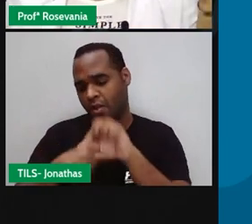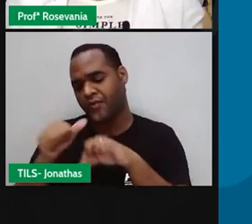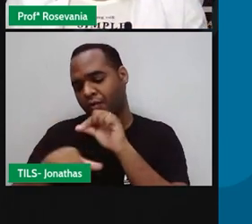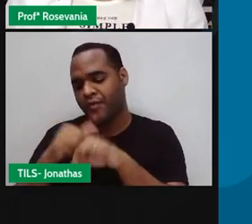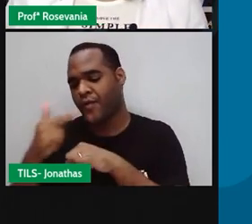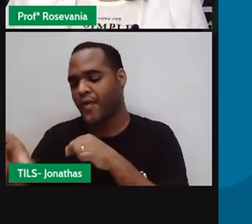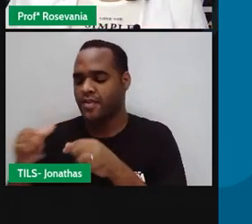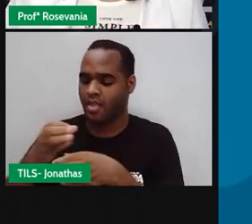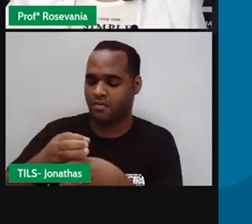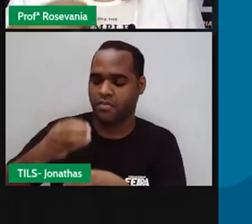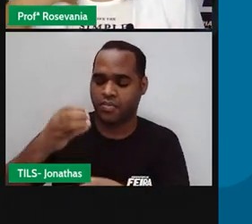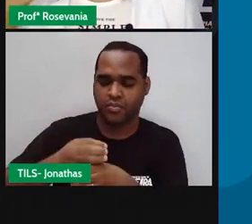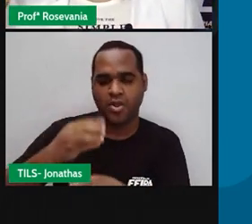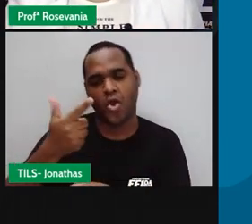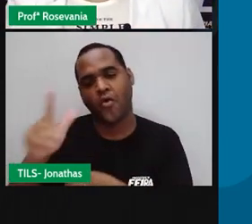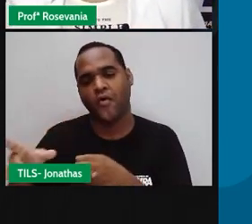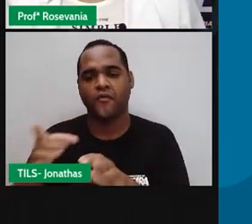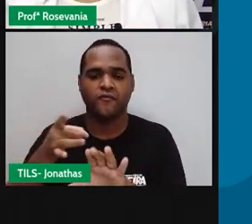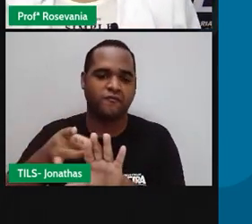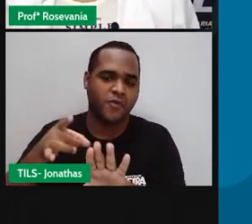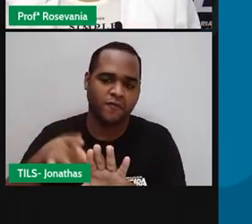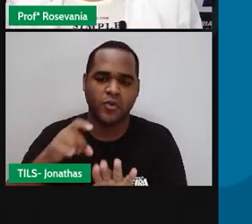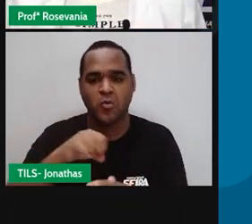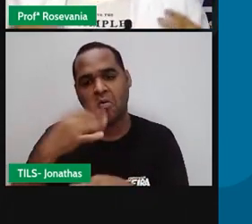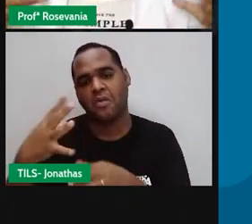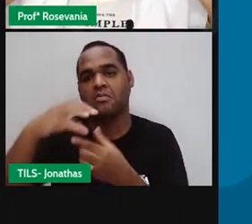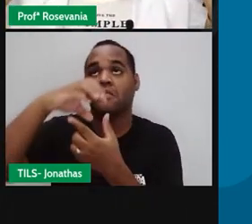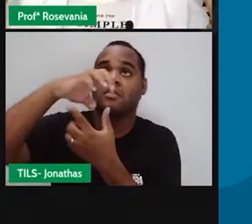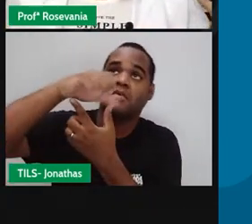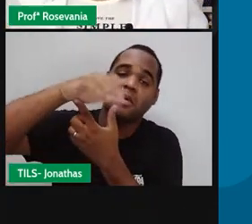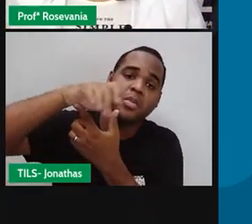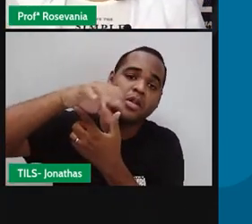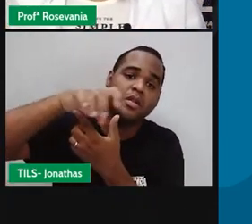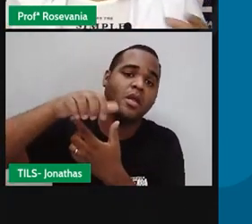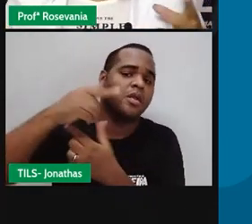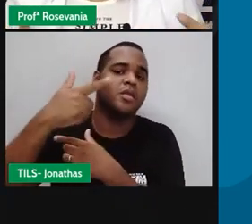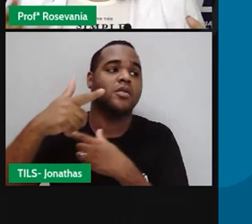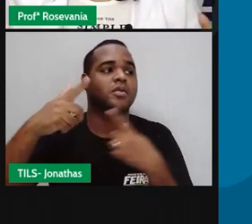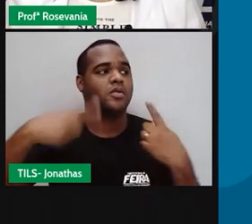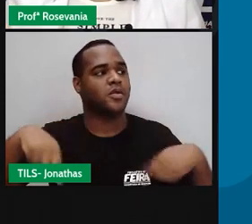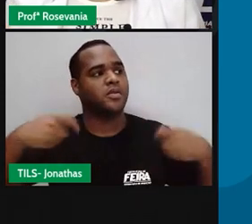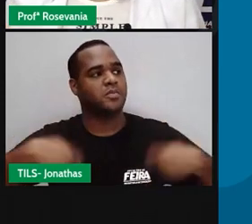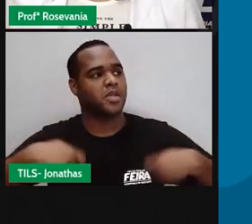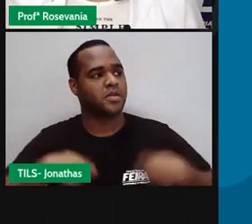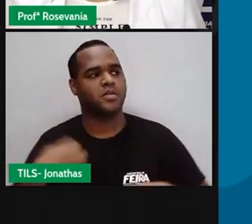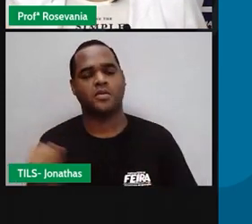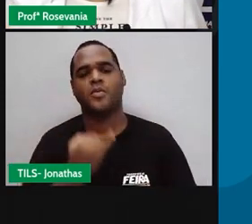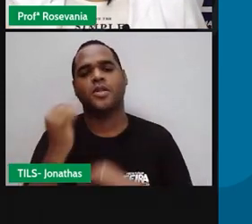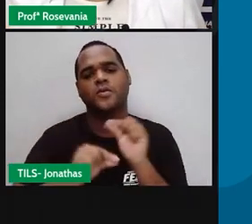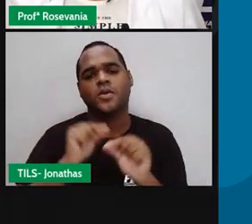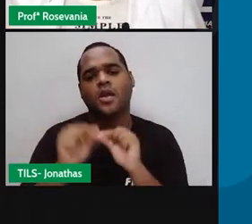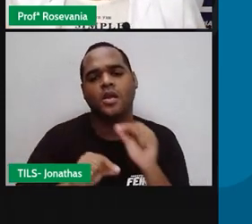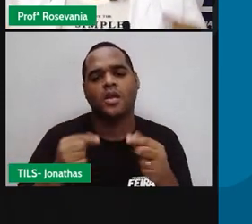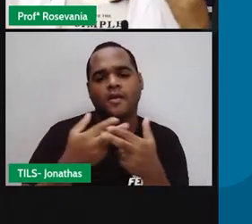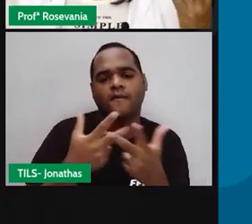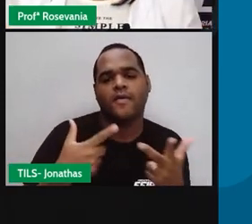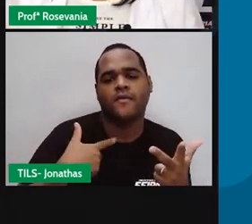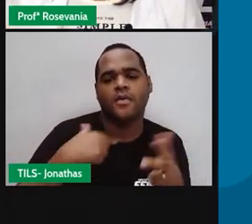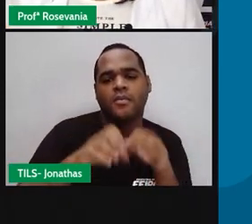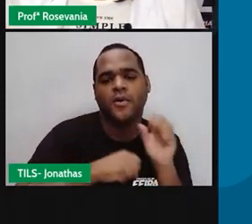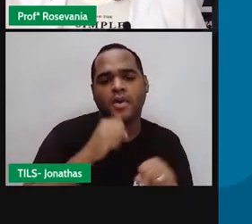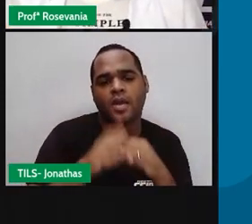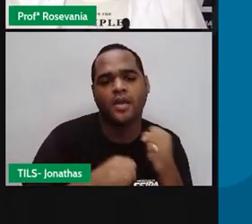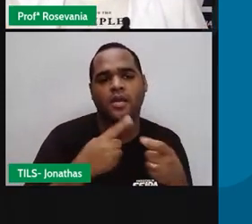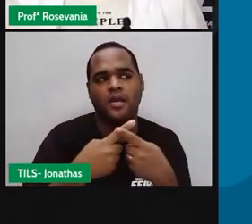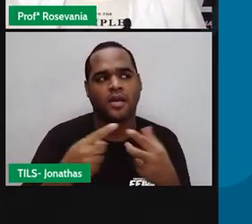PET, que reciclam o vidro, que reciclam lâmpadas, então a gente precisa buscar um pouco esses, né, esses locais que reciclam